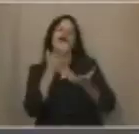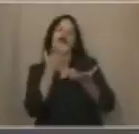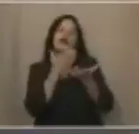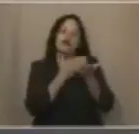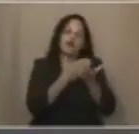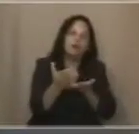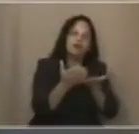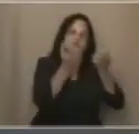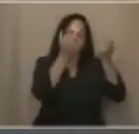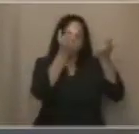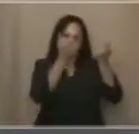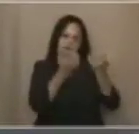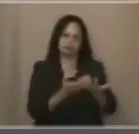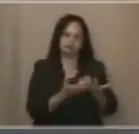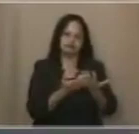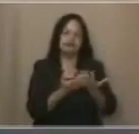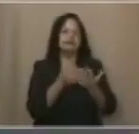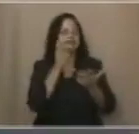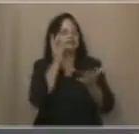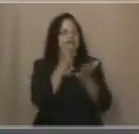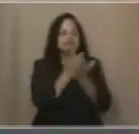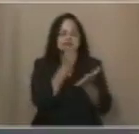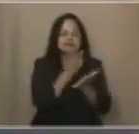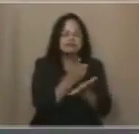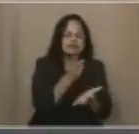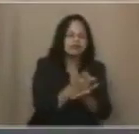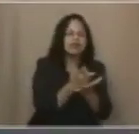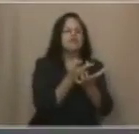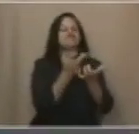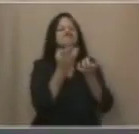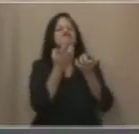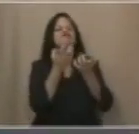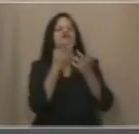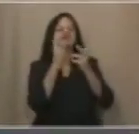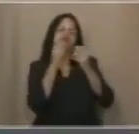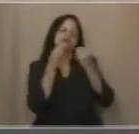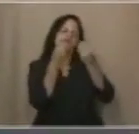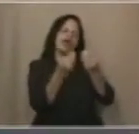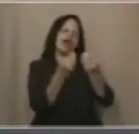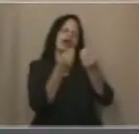isso. Sempre que você puder, presenteie alguém com esse título.